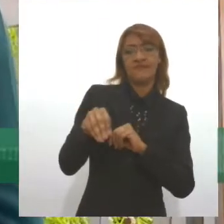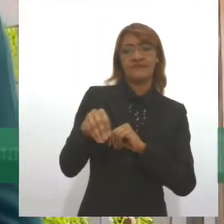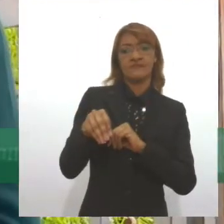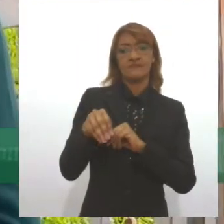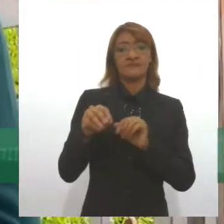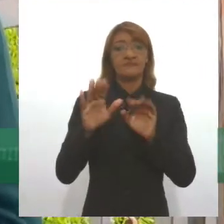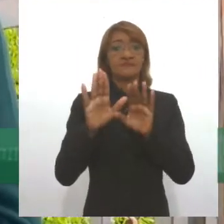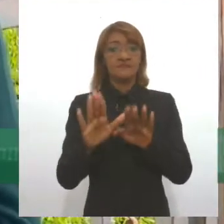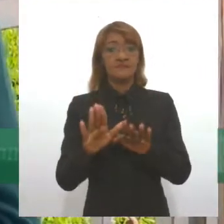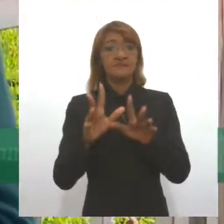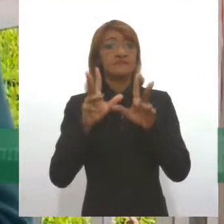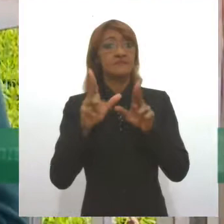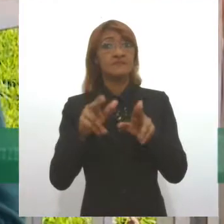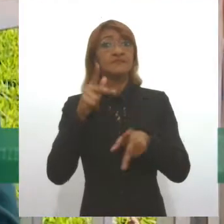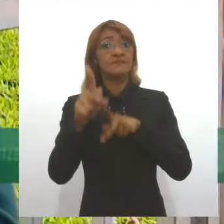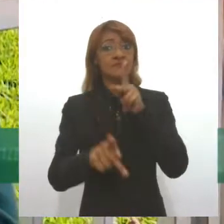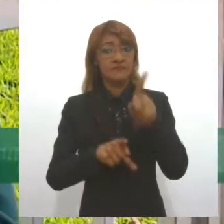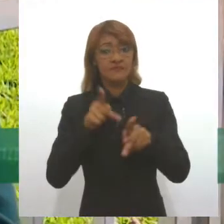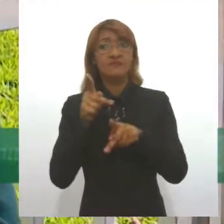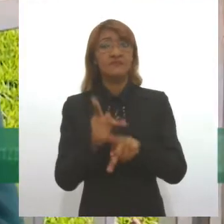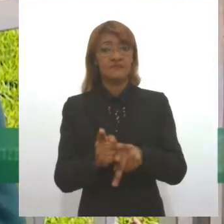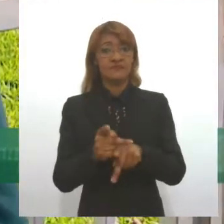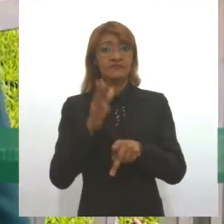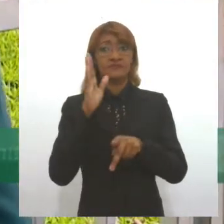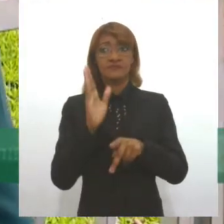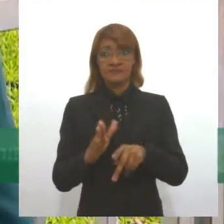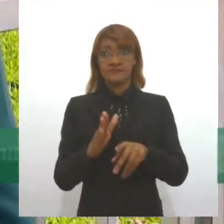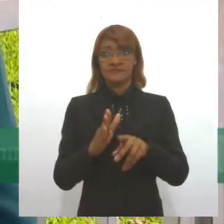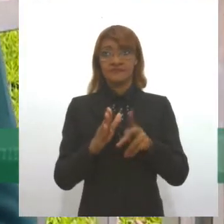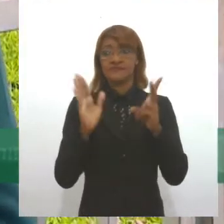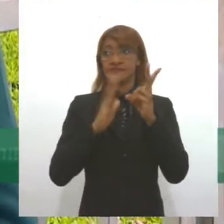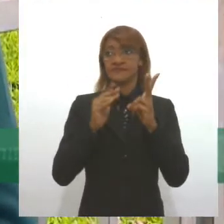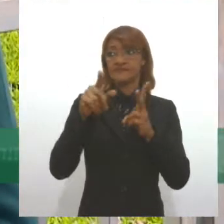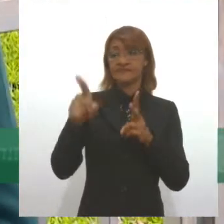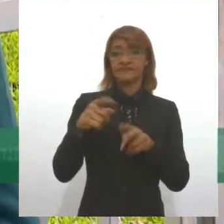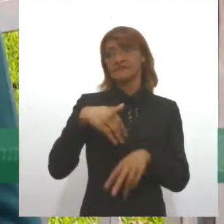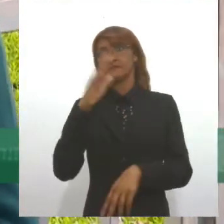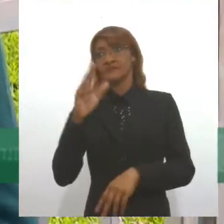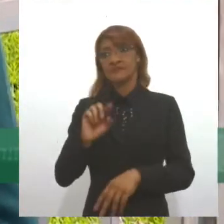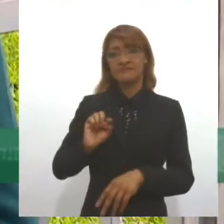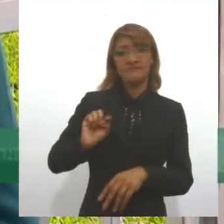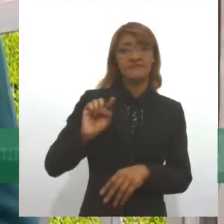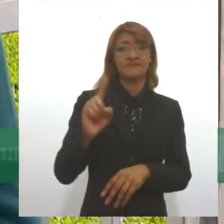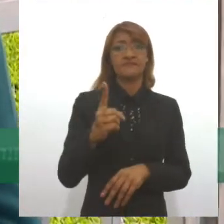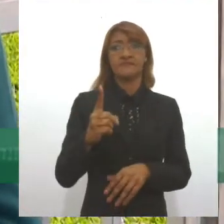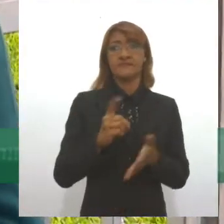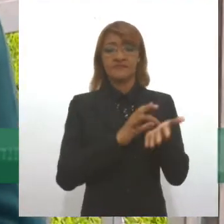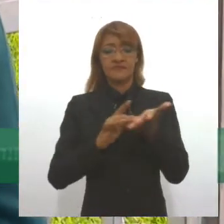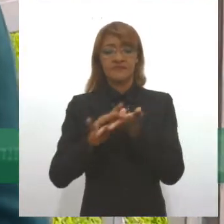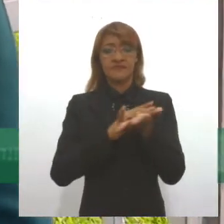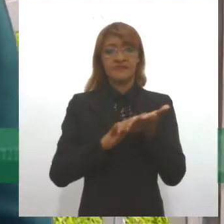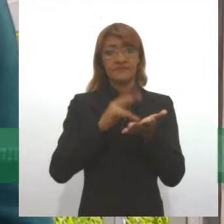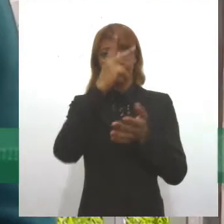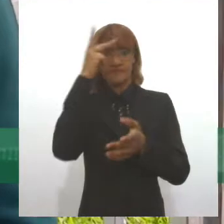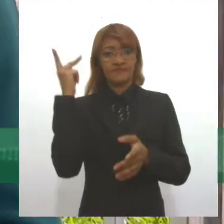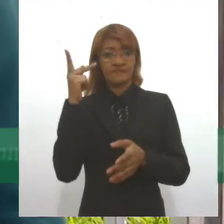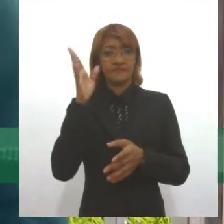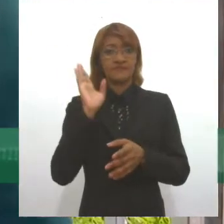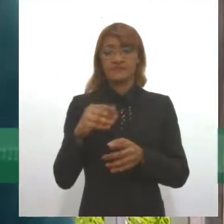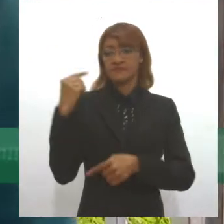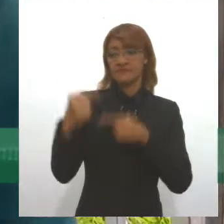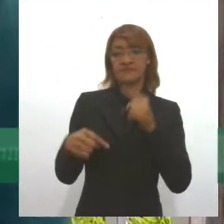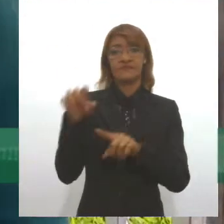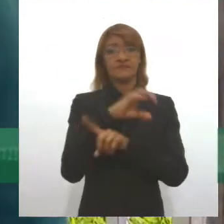os povos indígenas, o acesso dos mais de 500 mil ciganos espalhados pelo país a políticas públicas e sociais estará